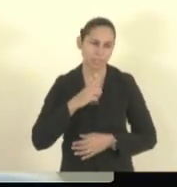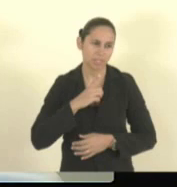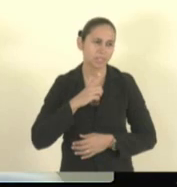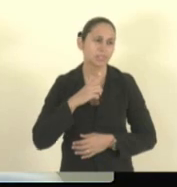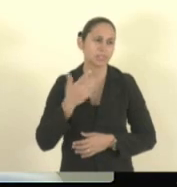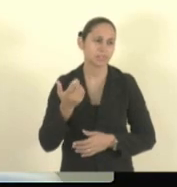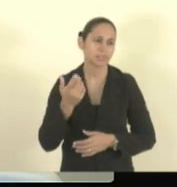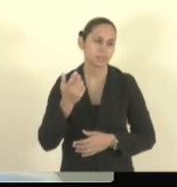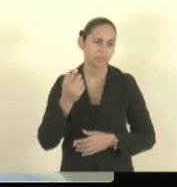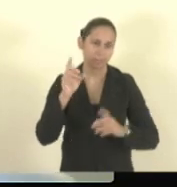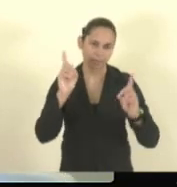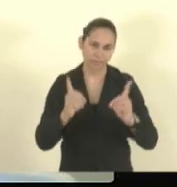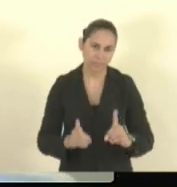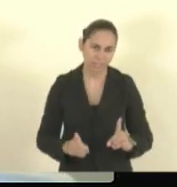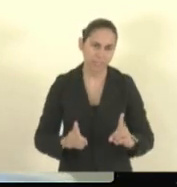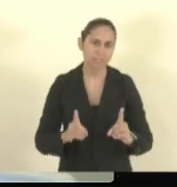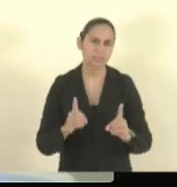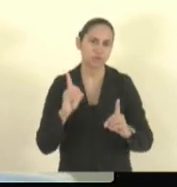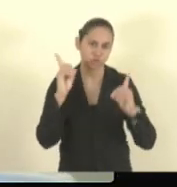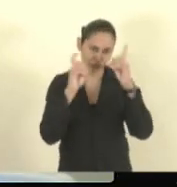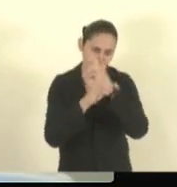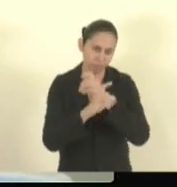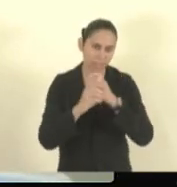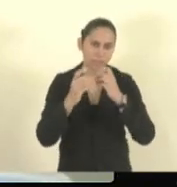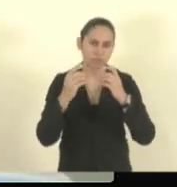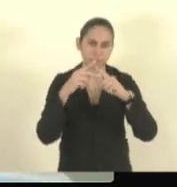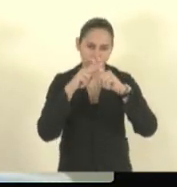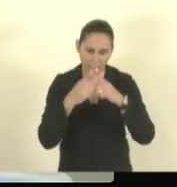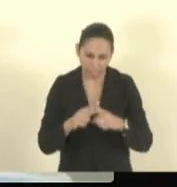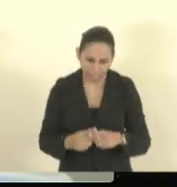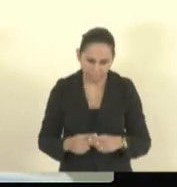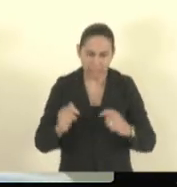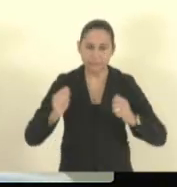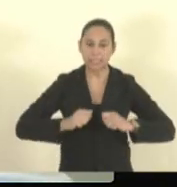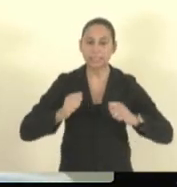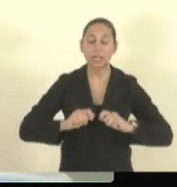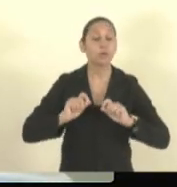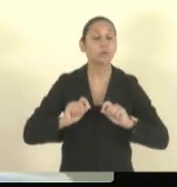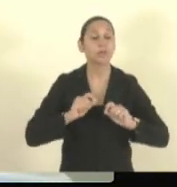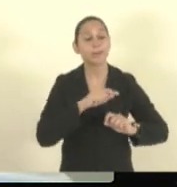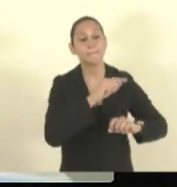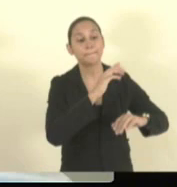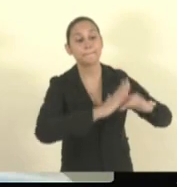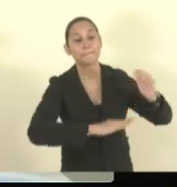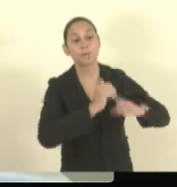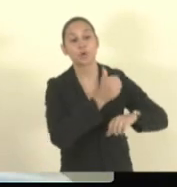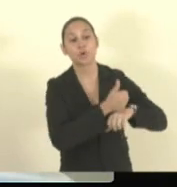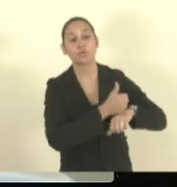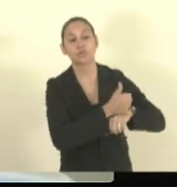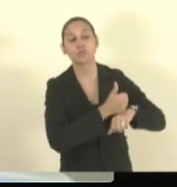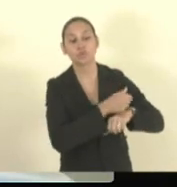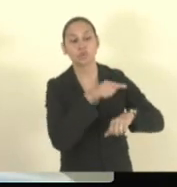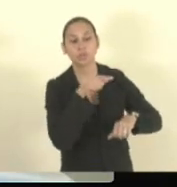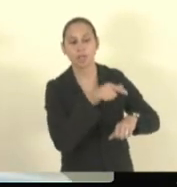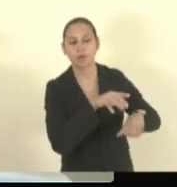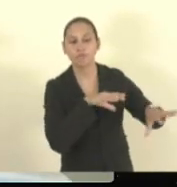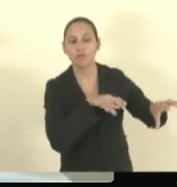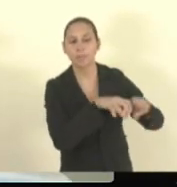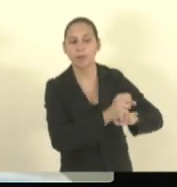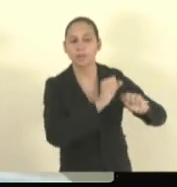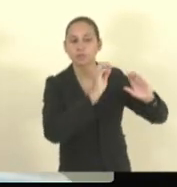correção das suas questões, tenham essa correção feita por profissionais adequados, capacitados e